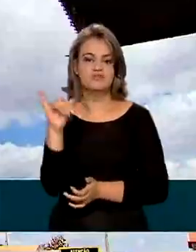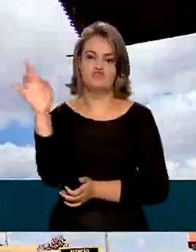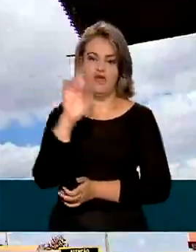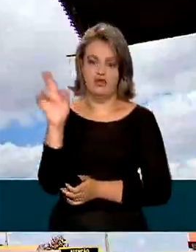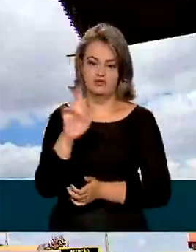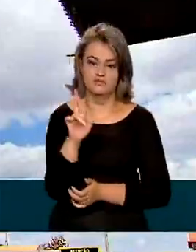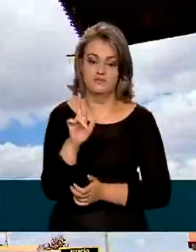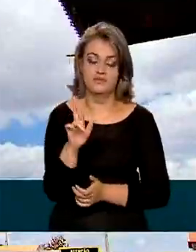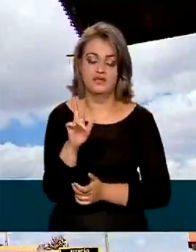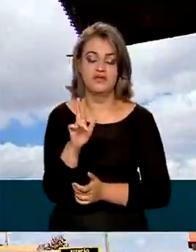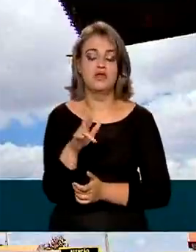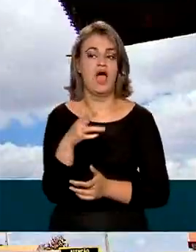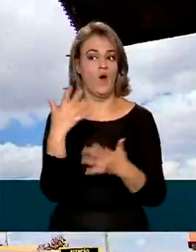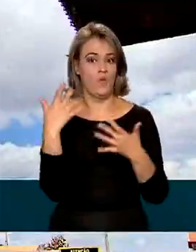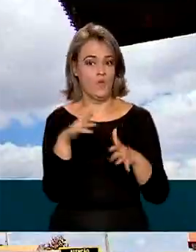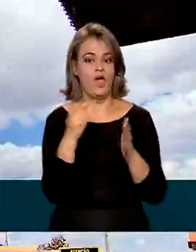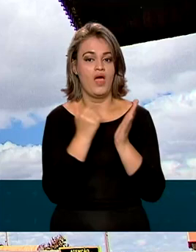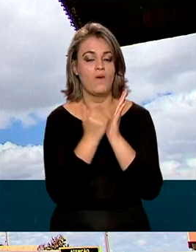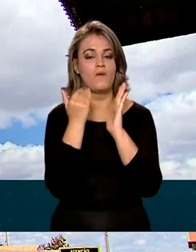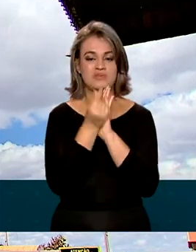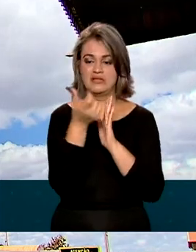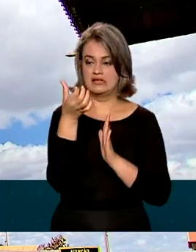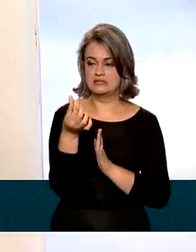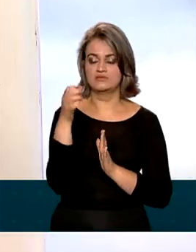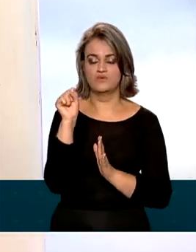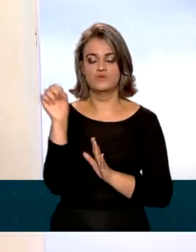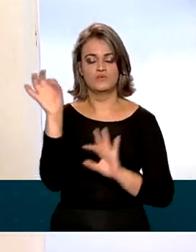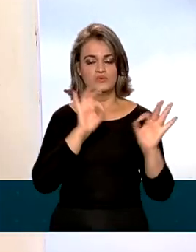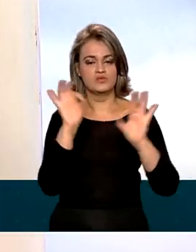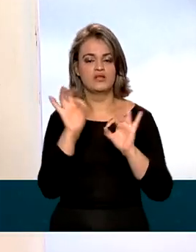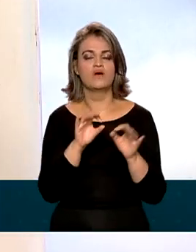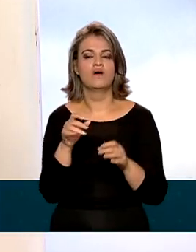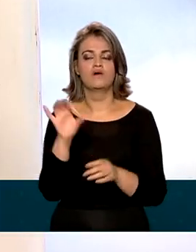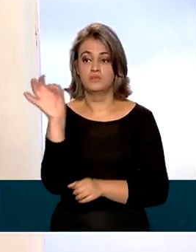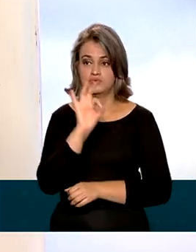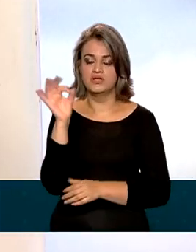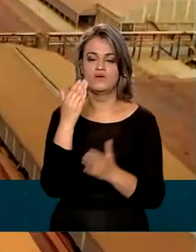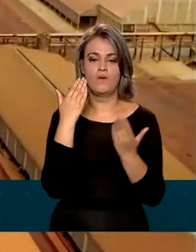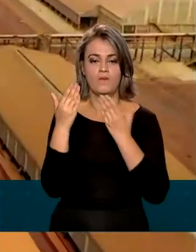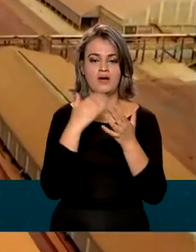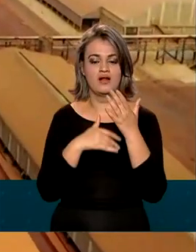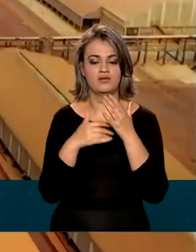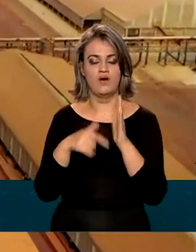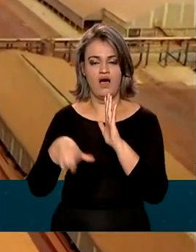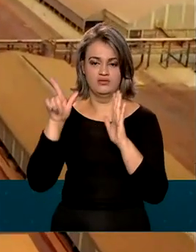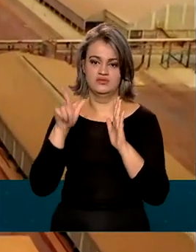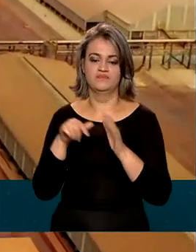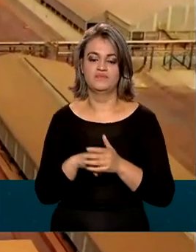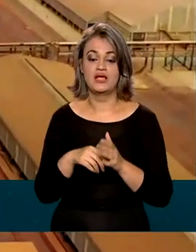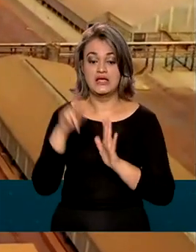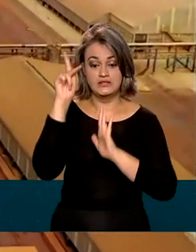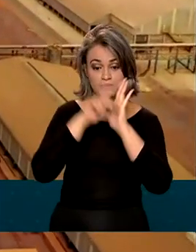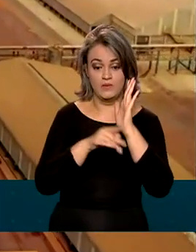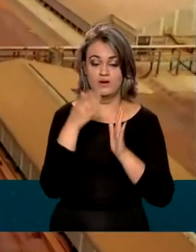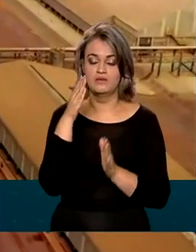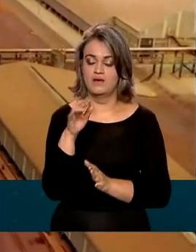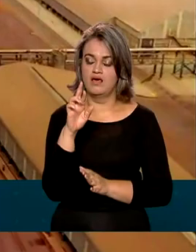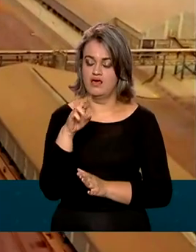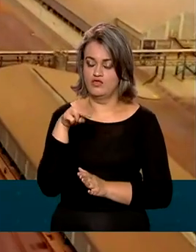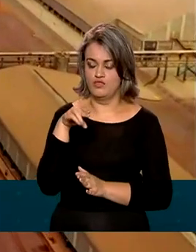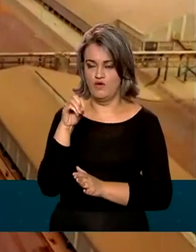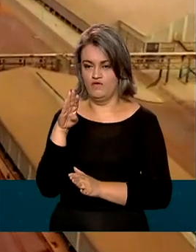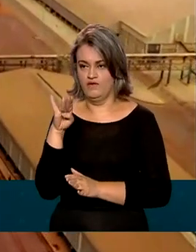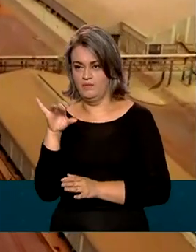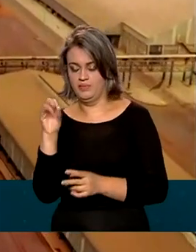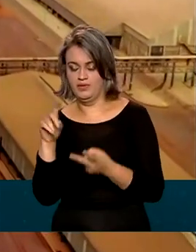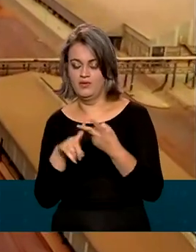aumento de cerca de 68% em relação ao período anterior. O programa RenovaBio, o mercado